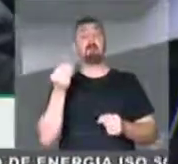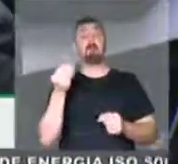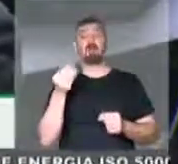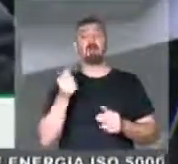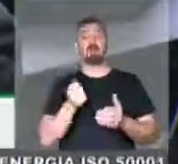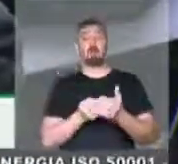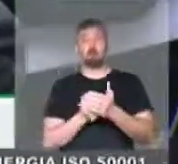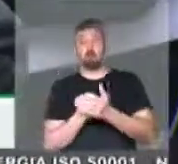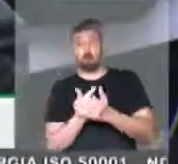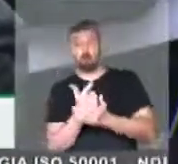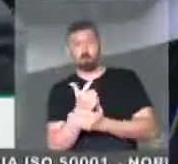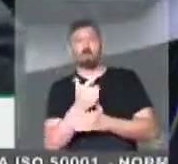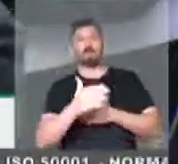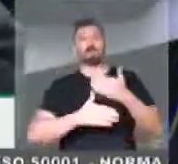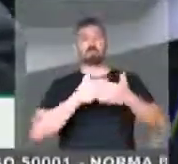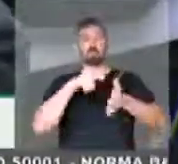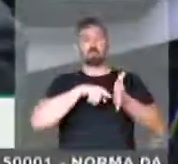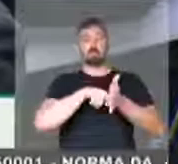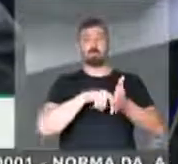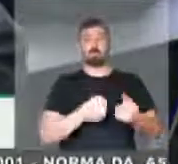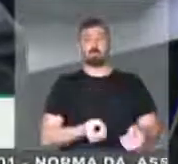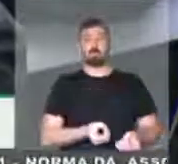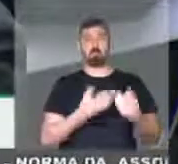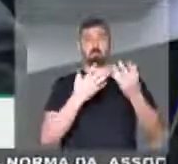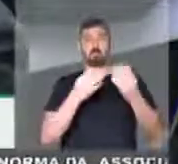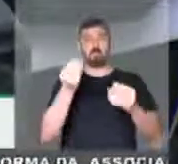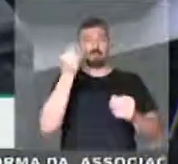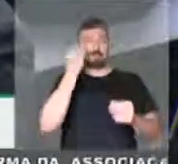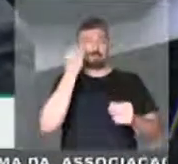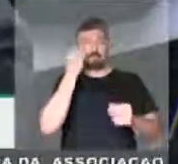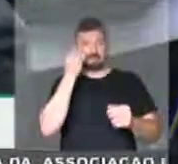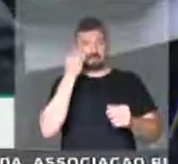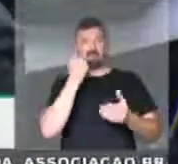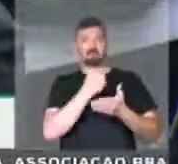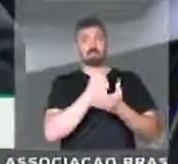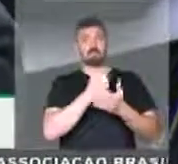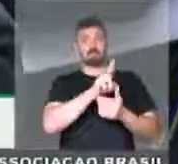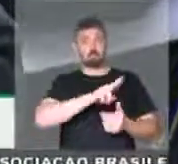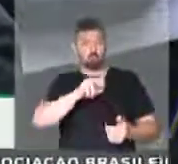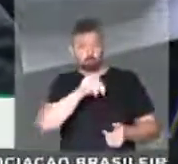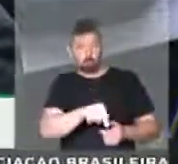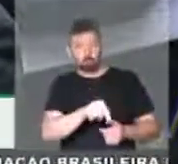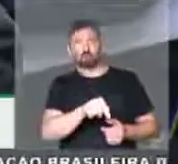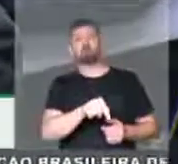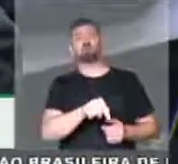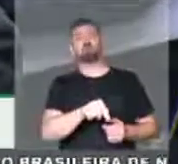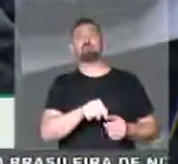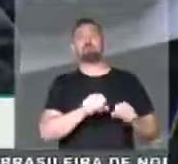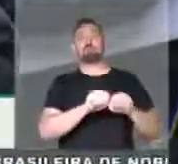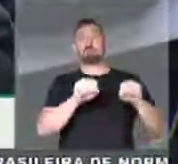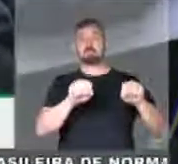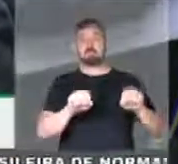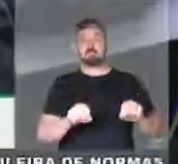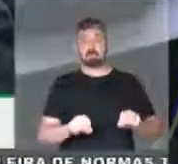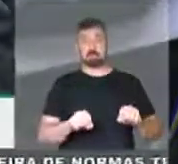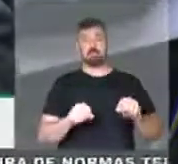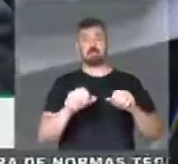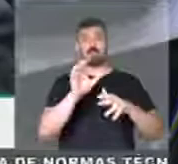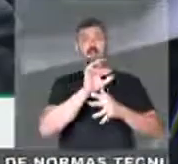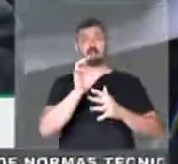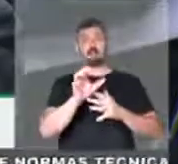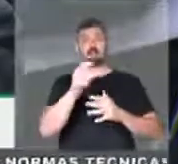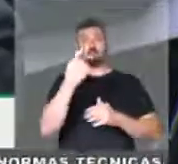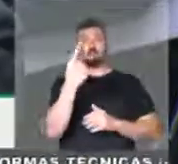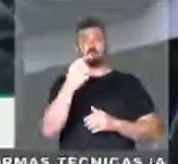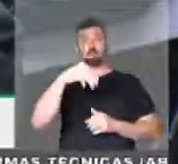aquisição, desenvolvimento, produção, teste, emprego ou utilização de sistemas da categoria